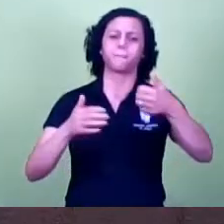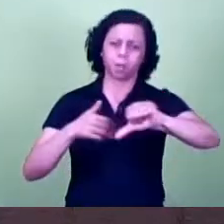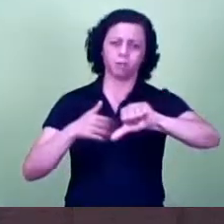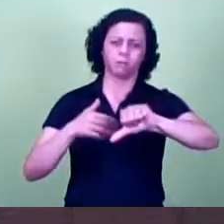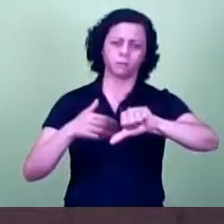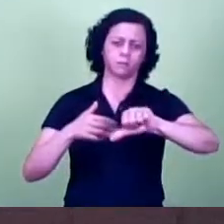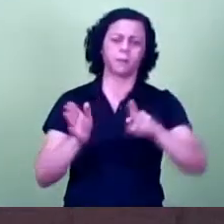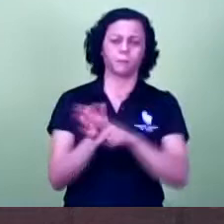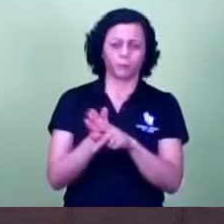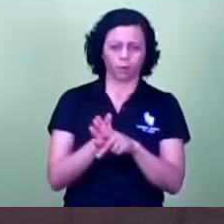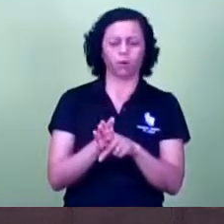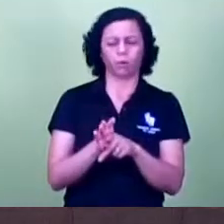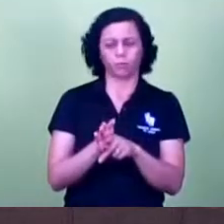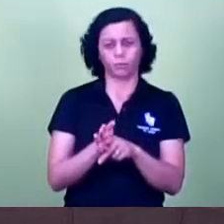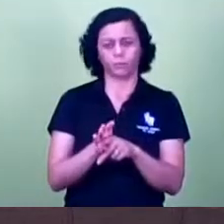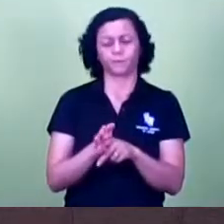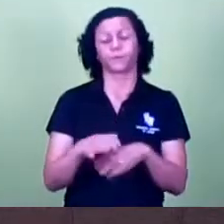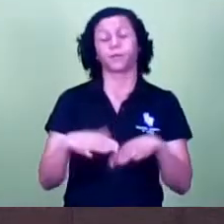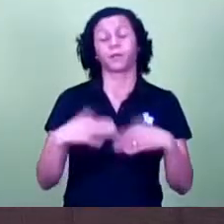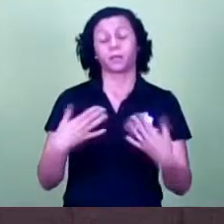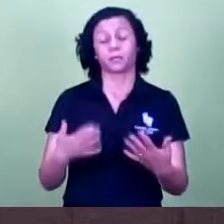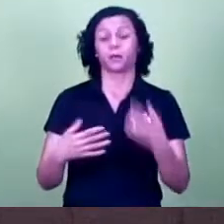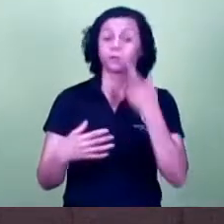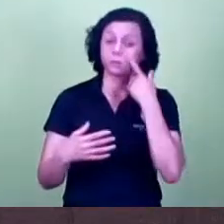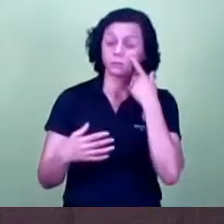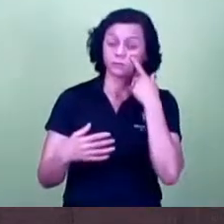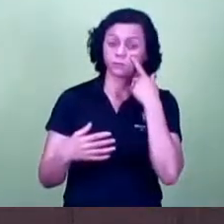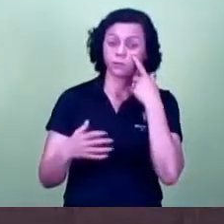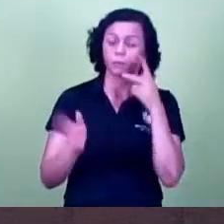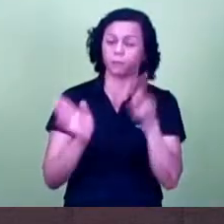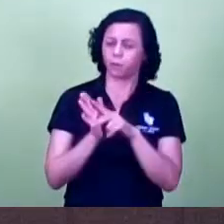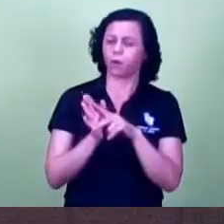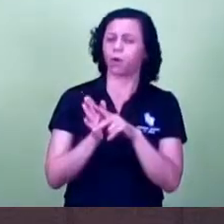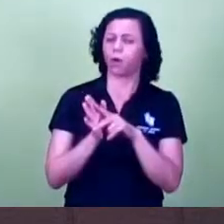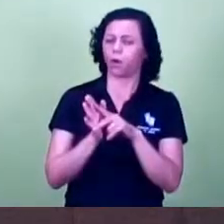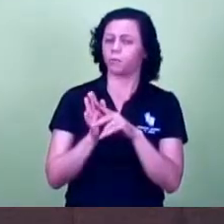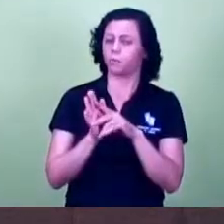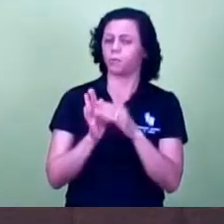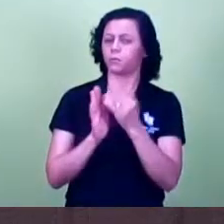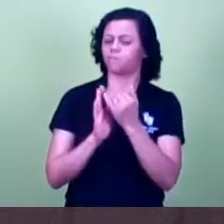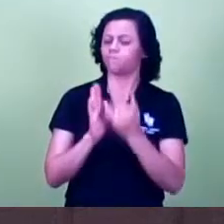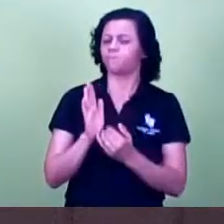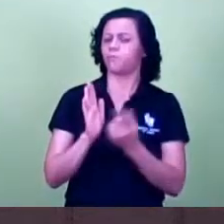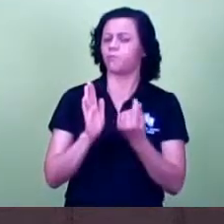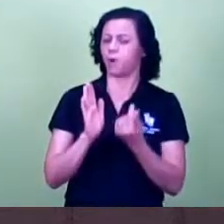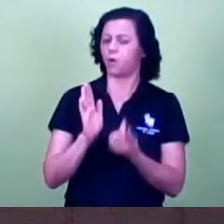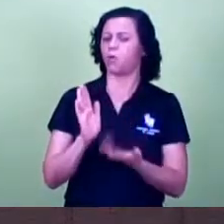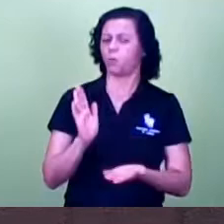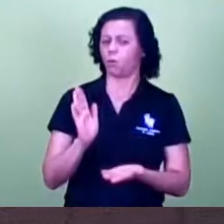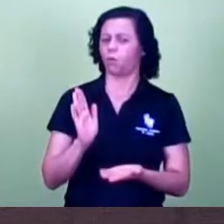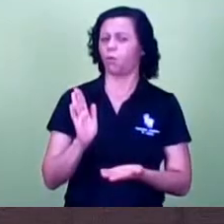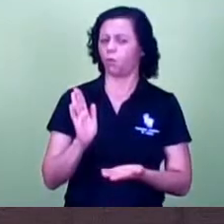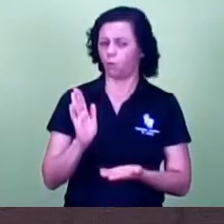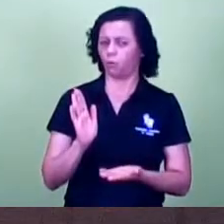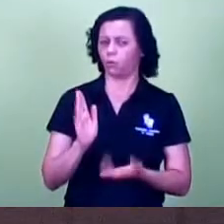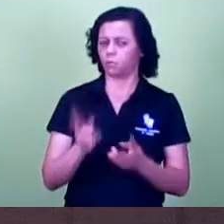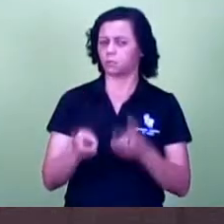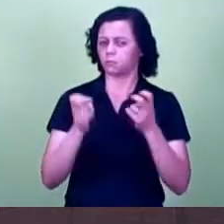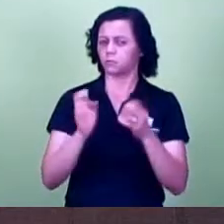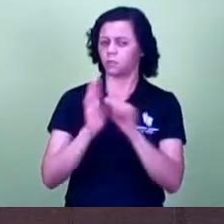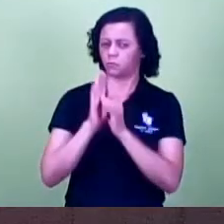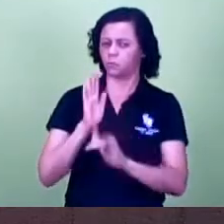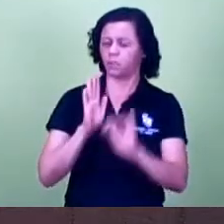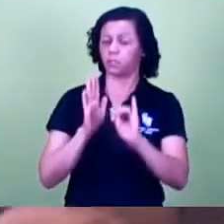três primeiras mas o capital social bem aquém da necessidade do que estava lá no edital enfim